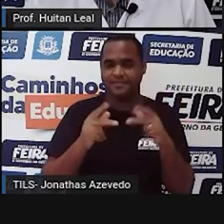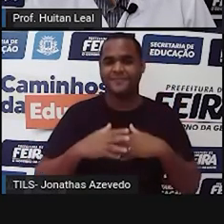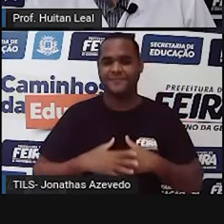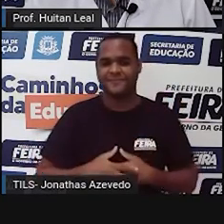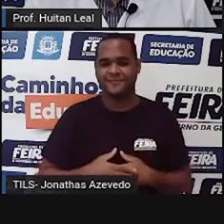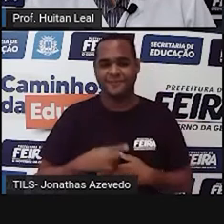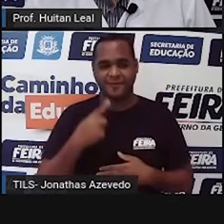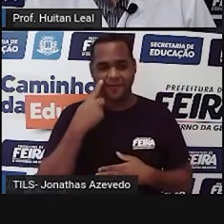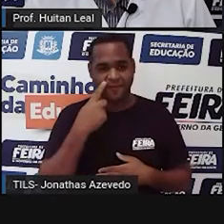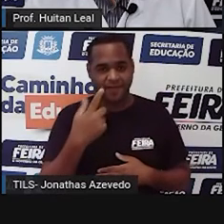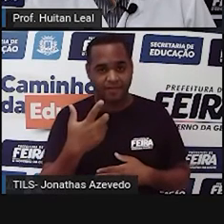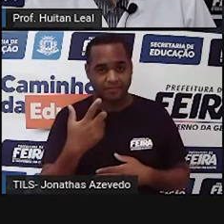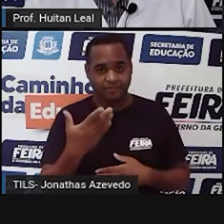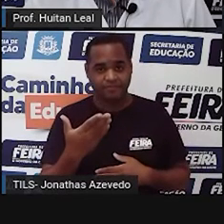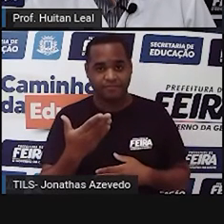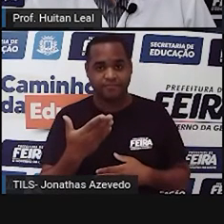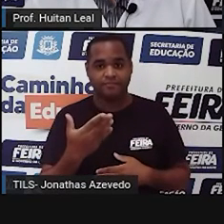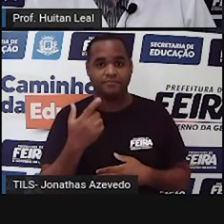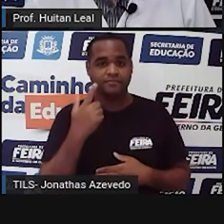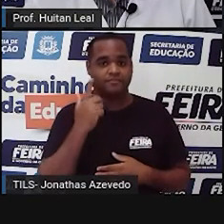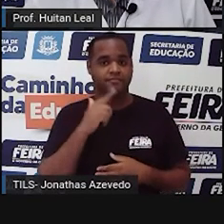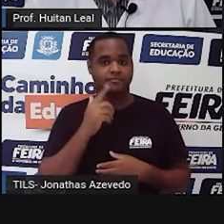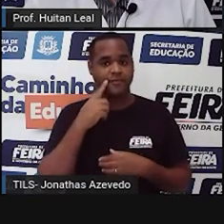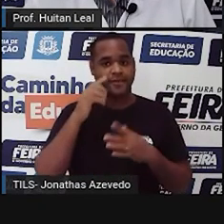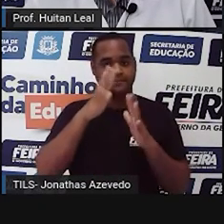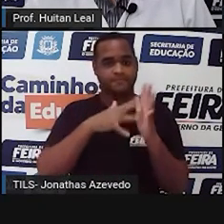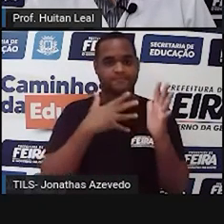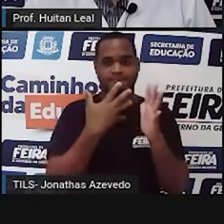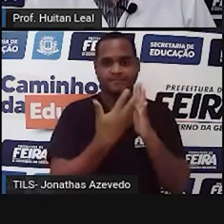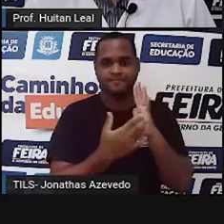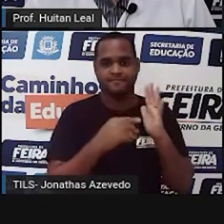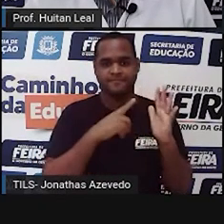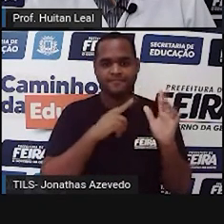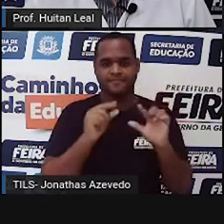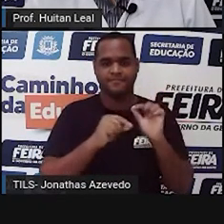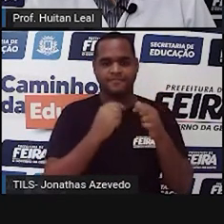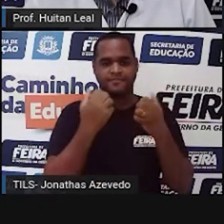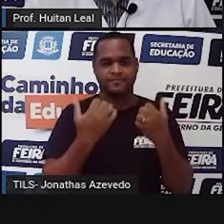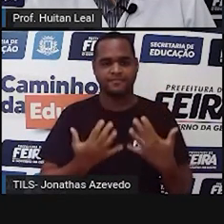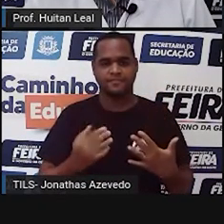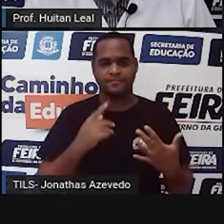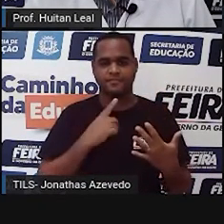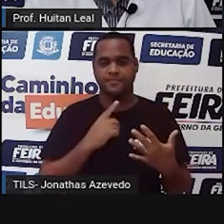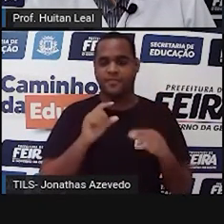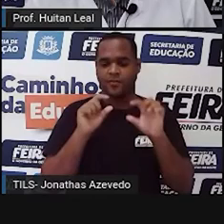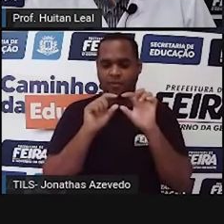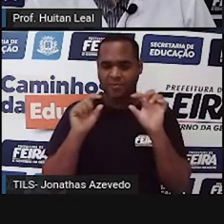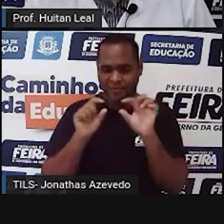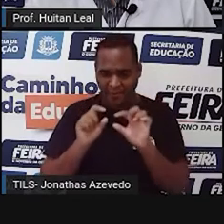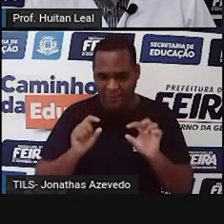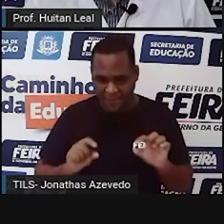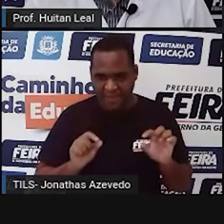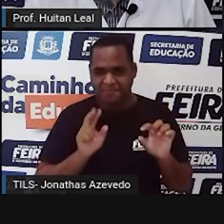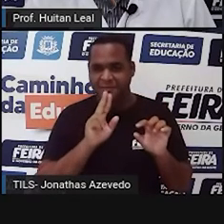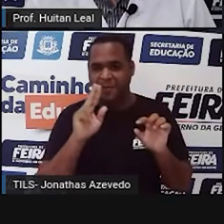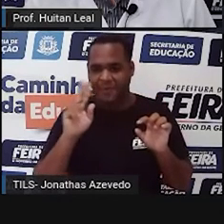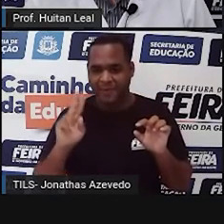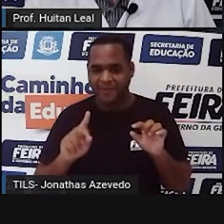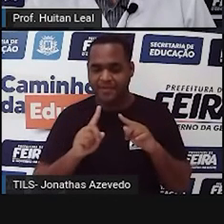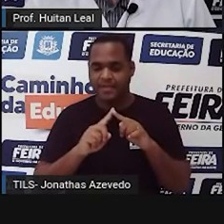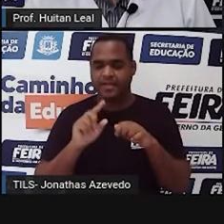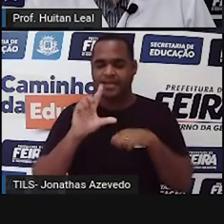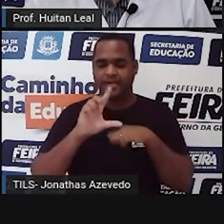Observem o pequeno exercício. Observem a tabela e preenchem as lacunas com as devidas locuções